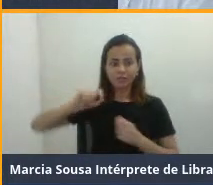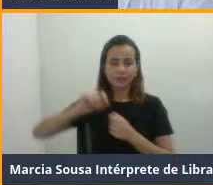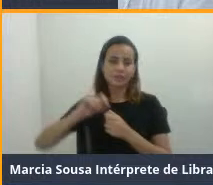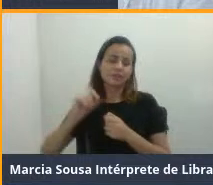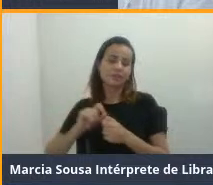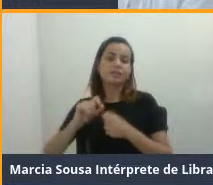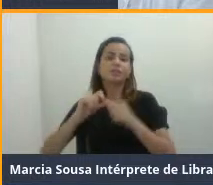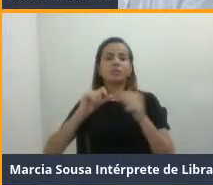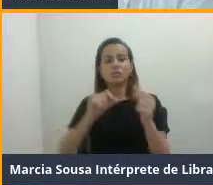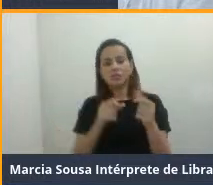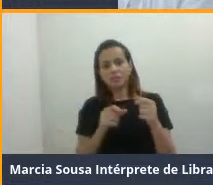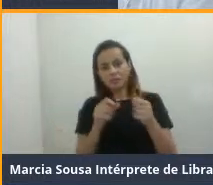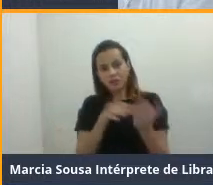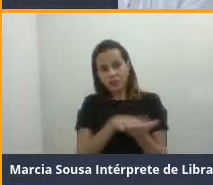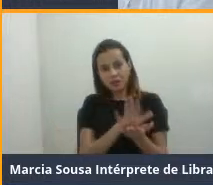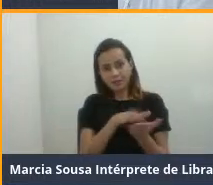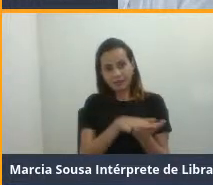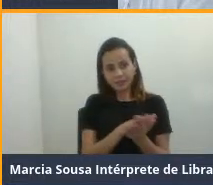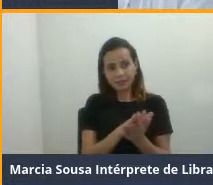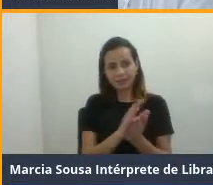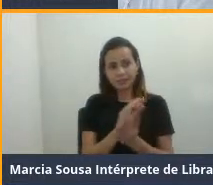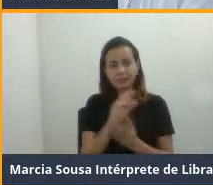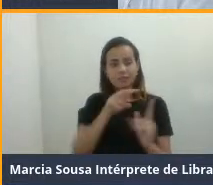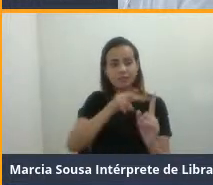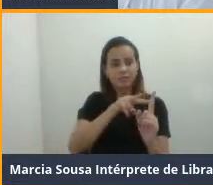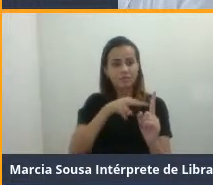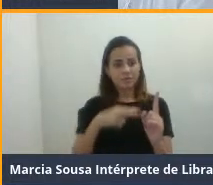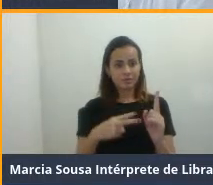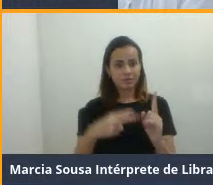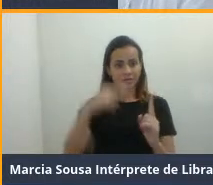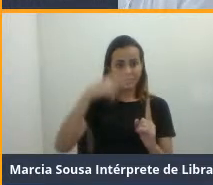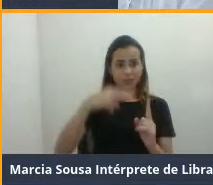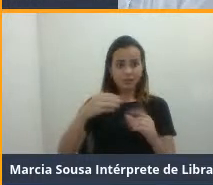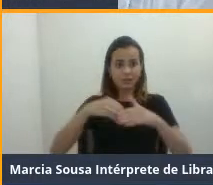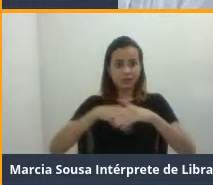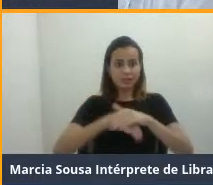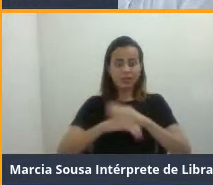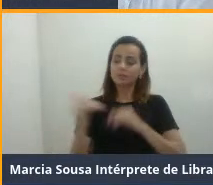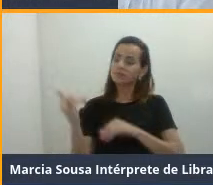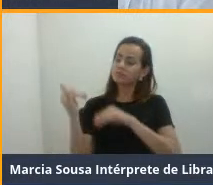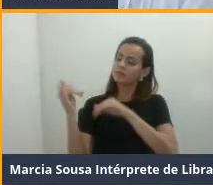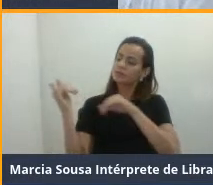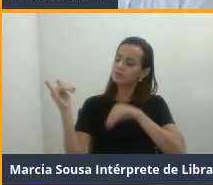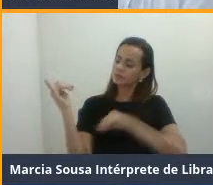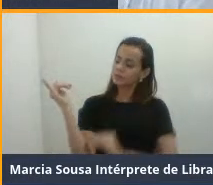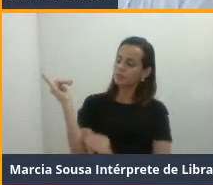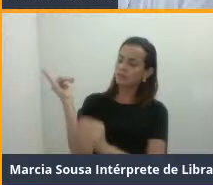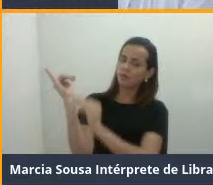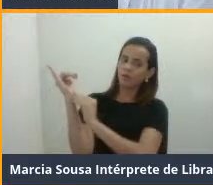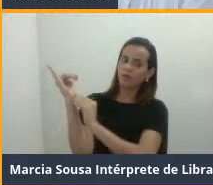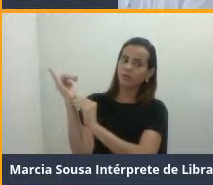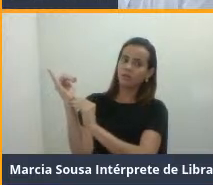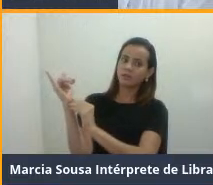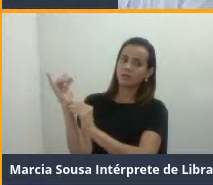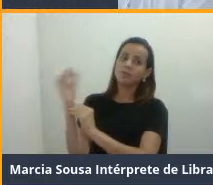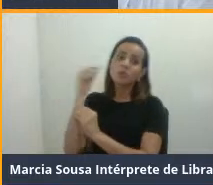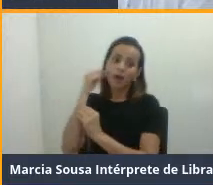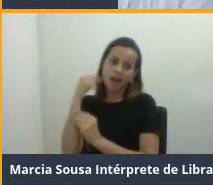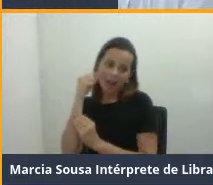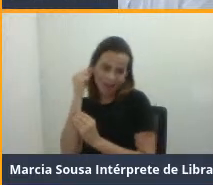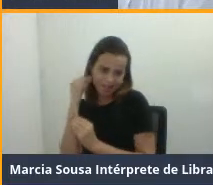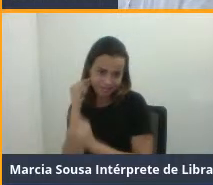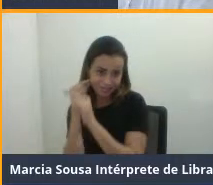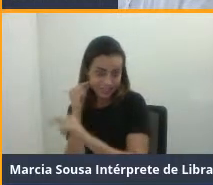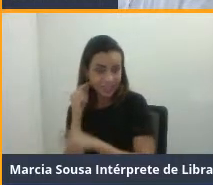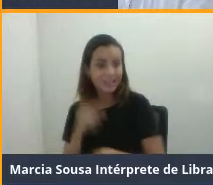impressora 3D e implantado na camundonga que iria receber, para recebê-lo. E essa